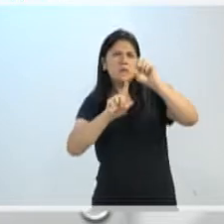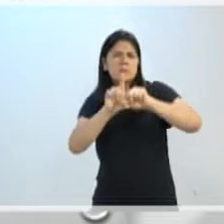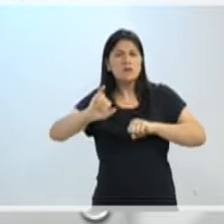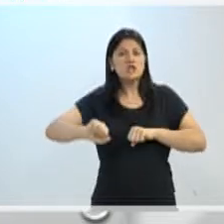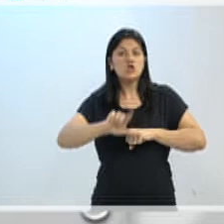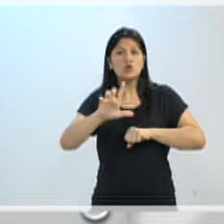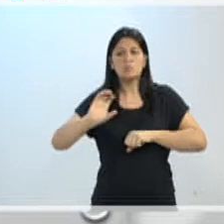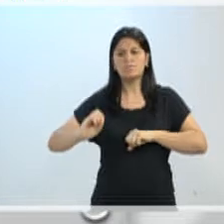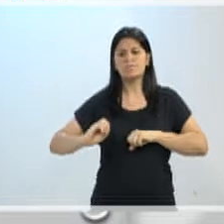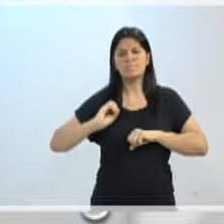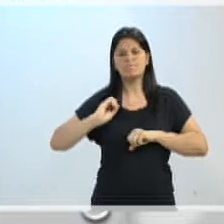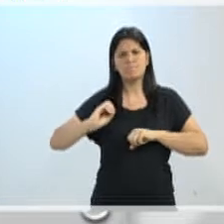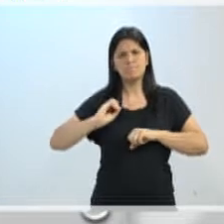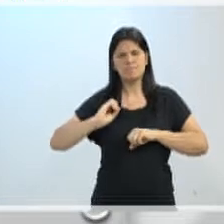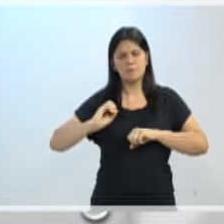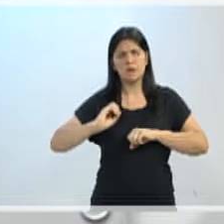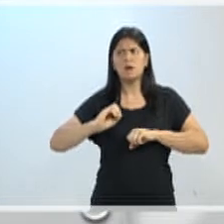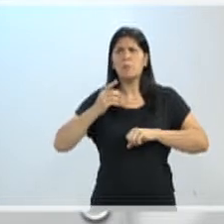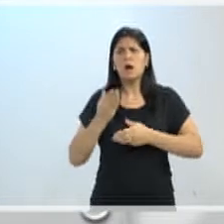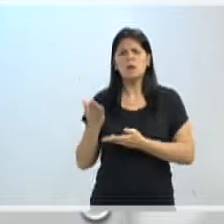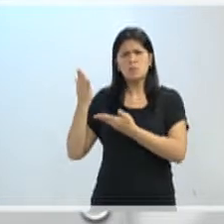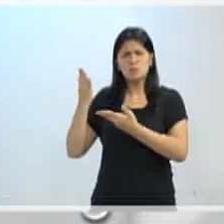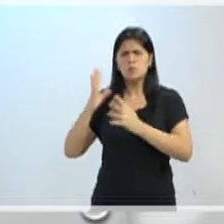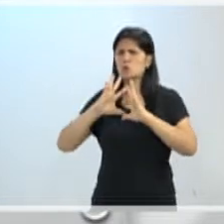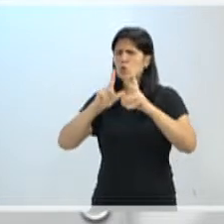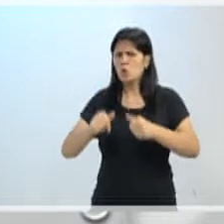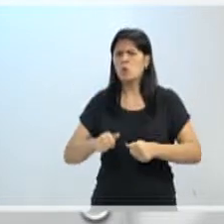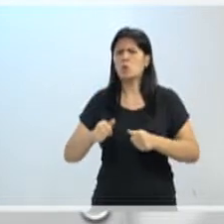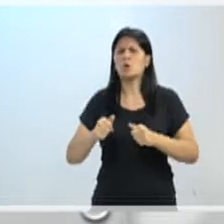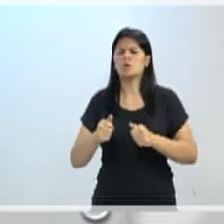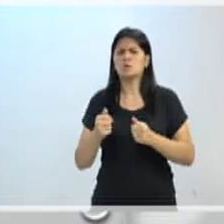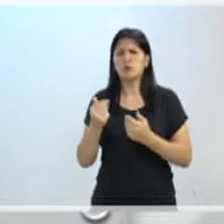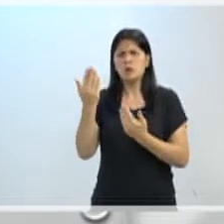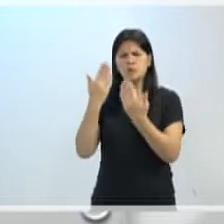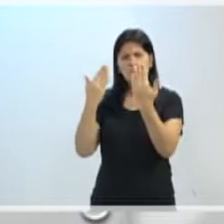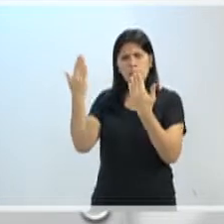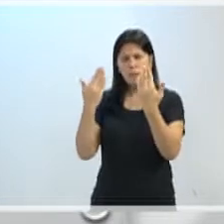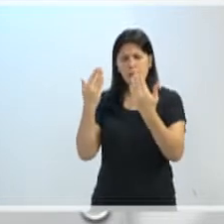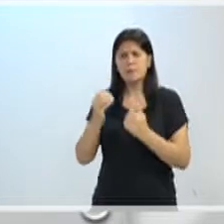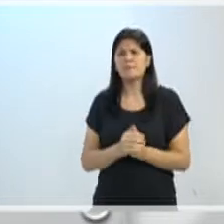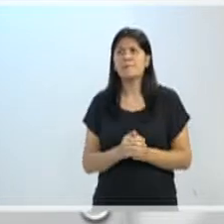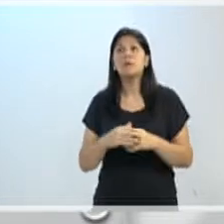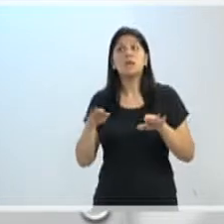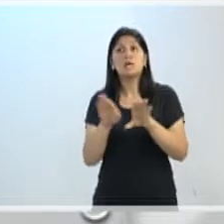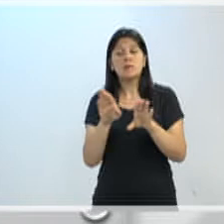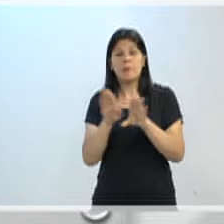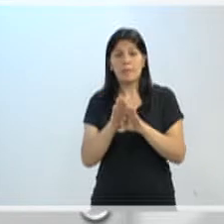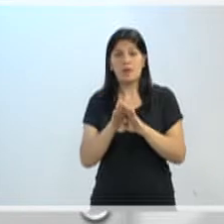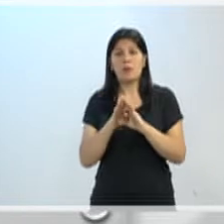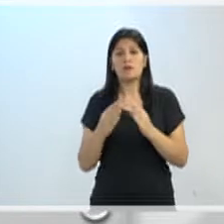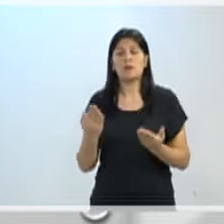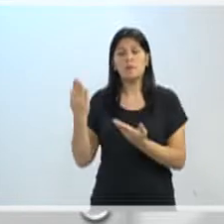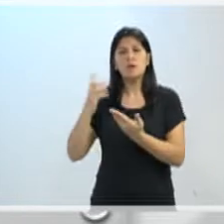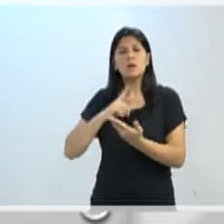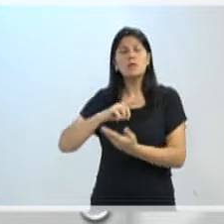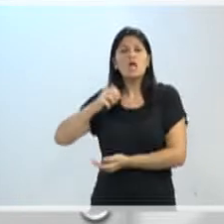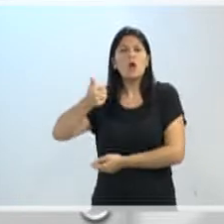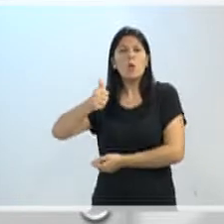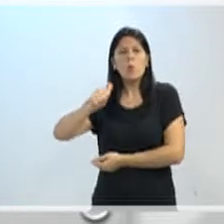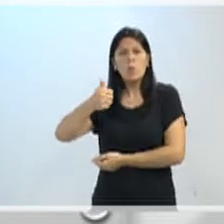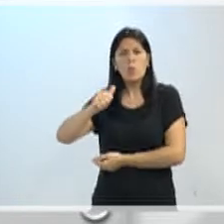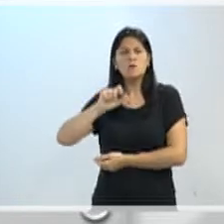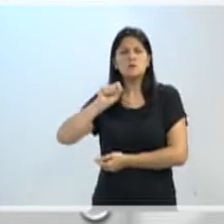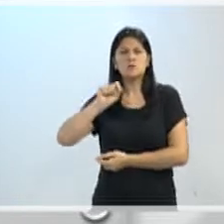Mas esses quadros estão todos dentro do parecer. Ainda dentro desses quadros, nós temos aí o quadro 11, que dá a